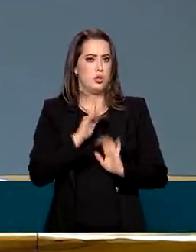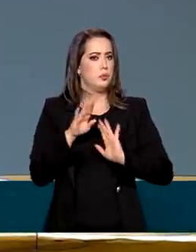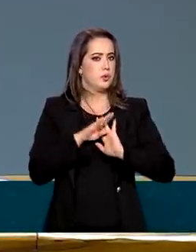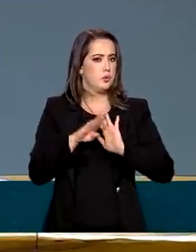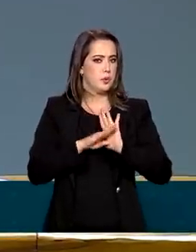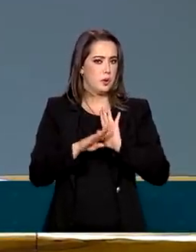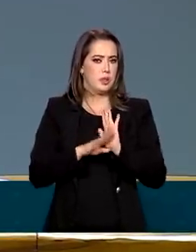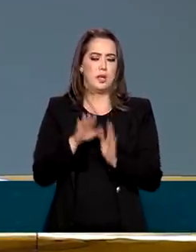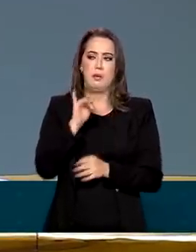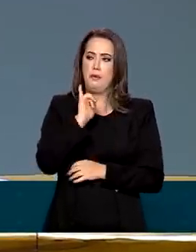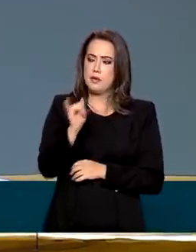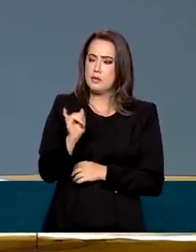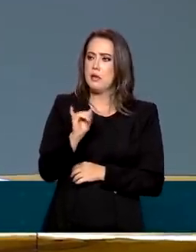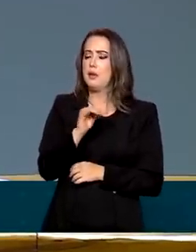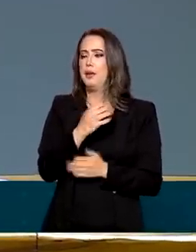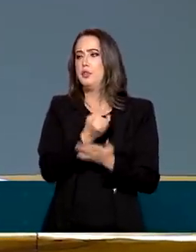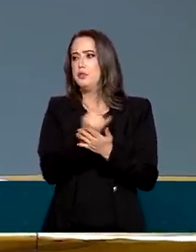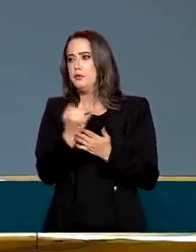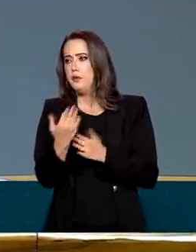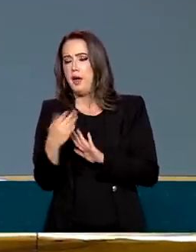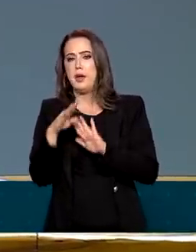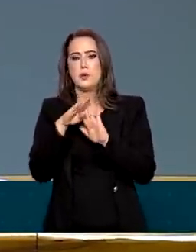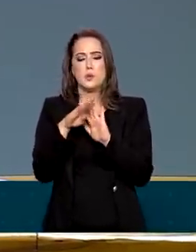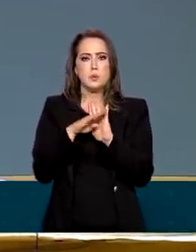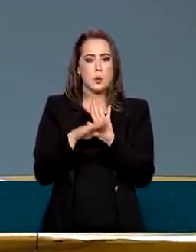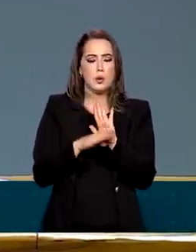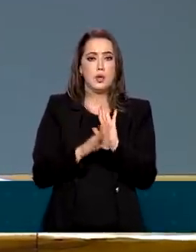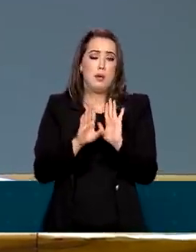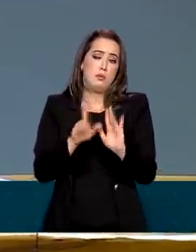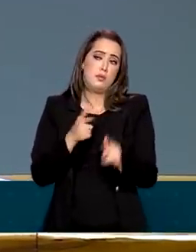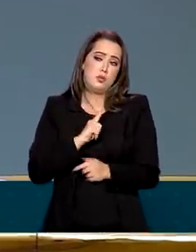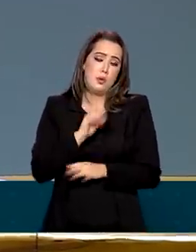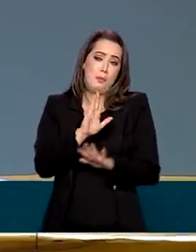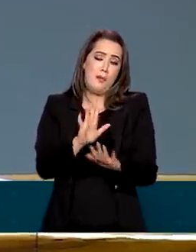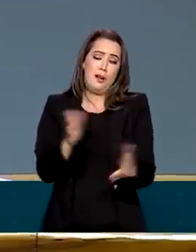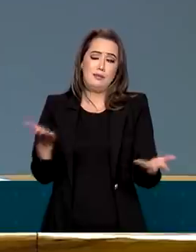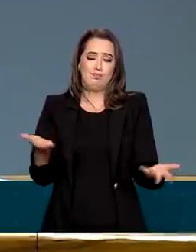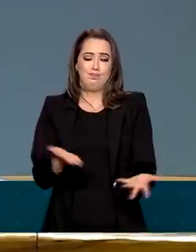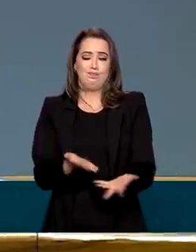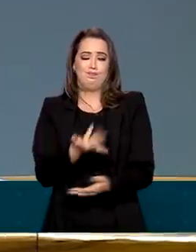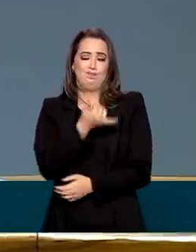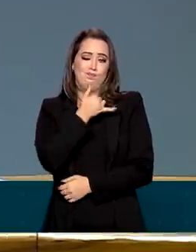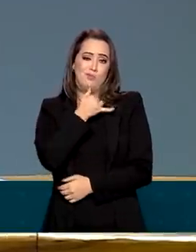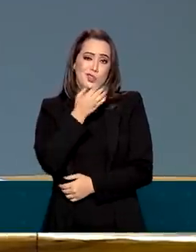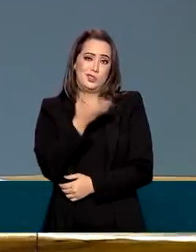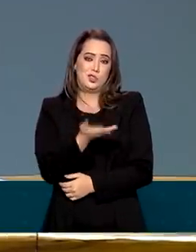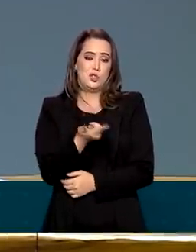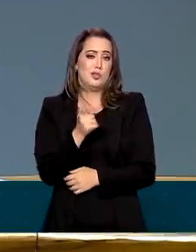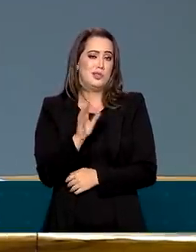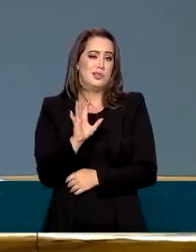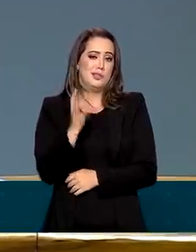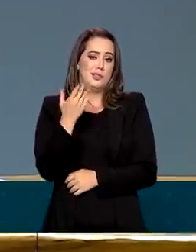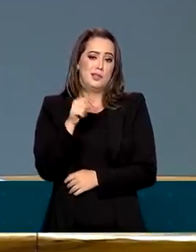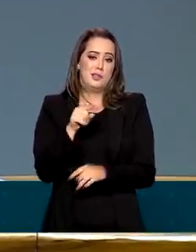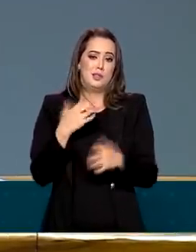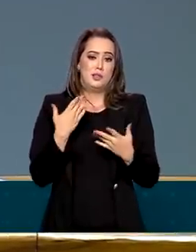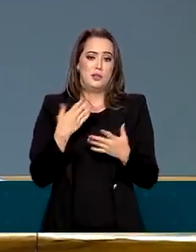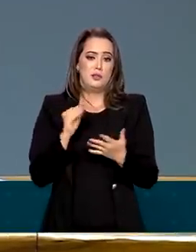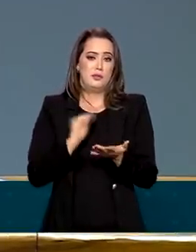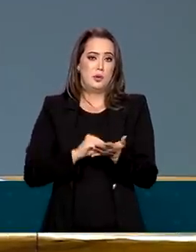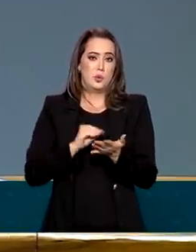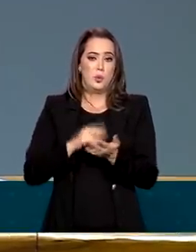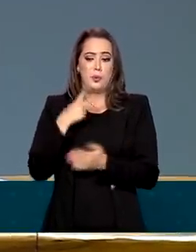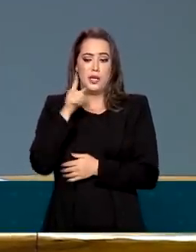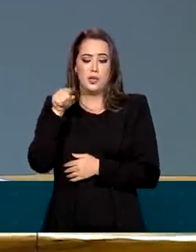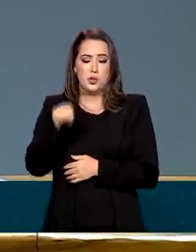cheguei a falar do BIC, do BIP, dos bônus de inclusão produtiva, nós tínhamos um programa, infelizmente, houve, aparentemente, foi um desacerto político